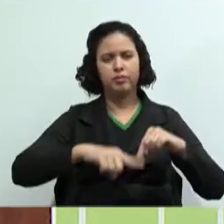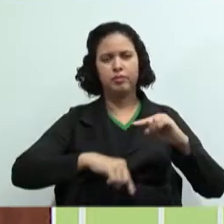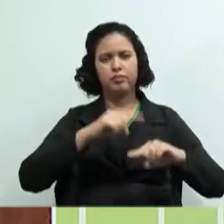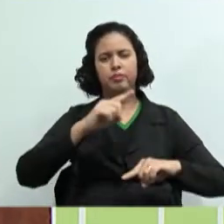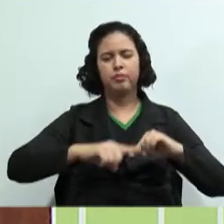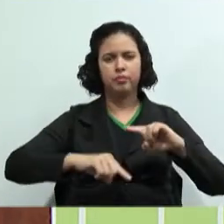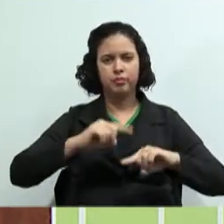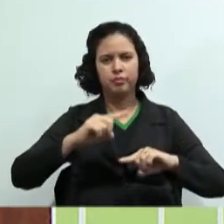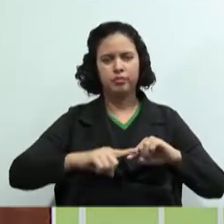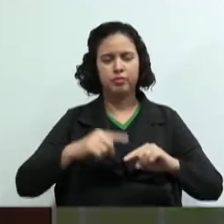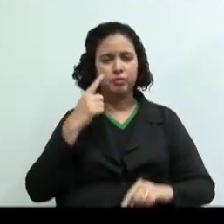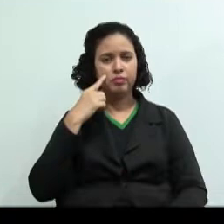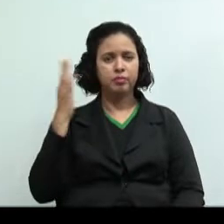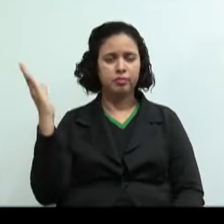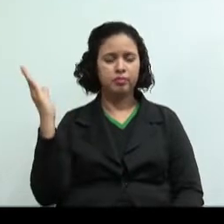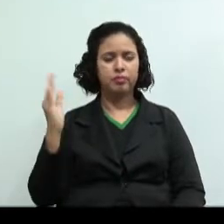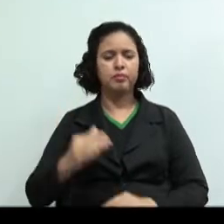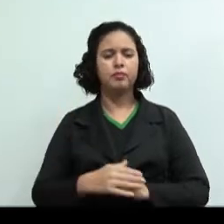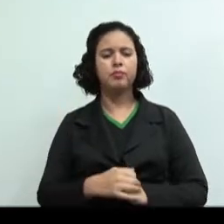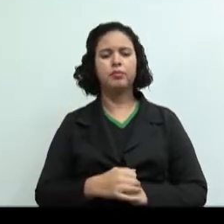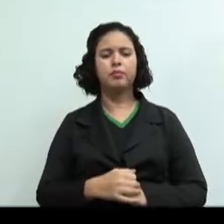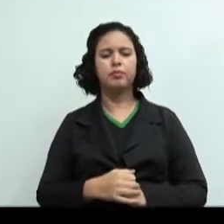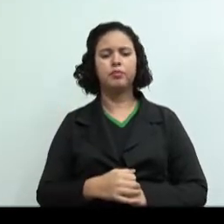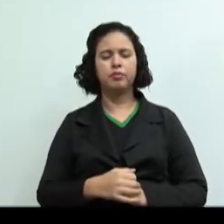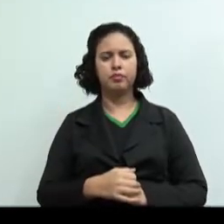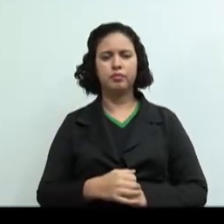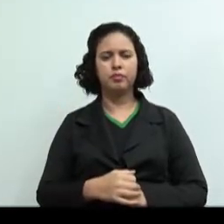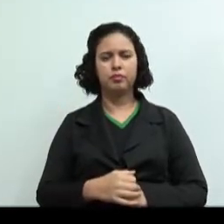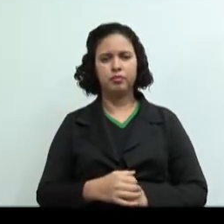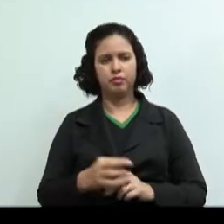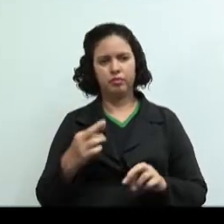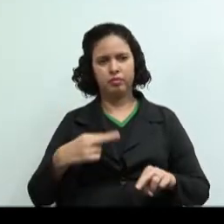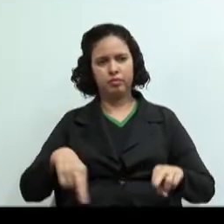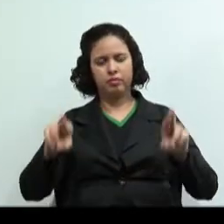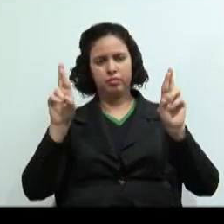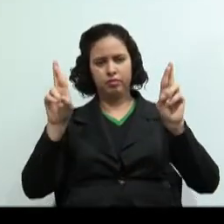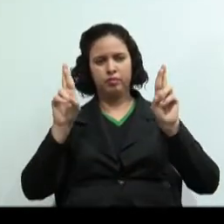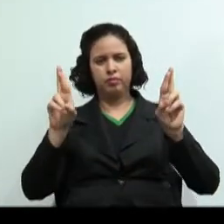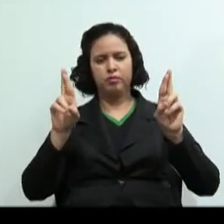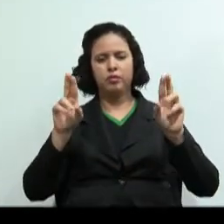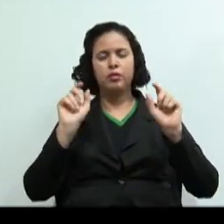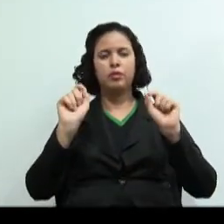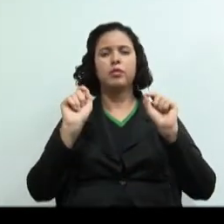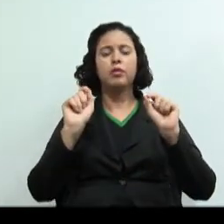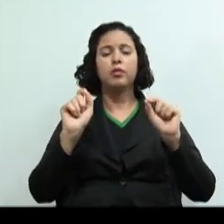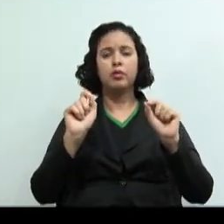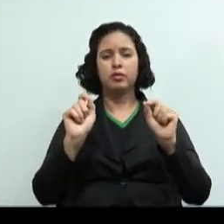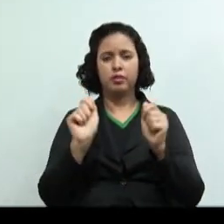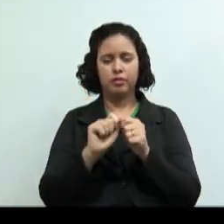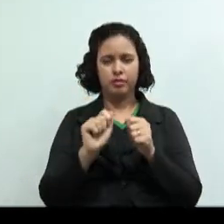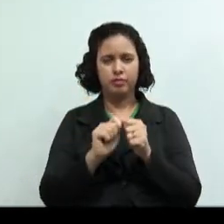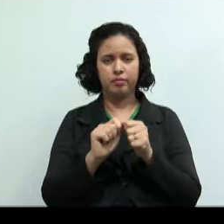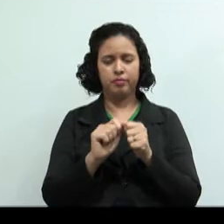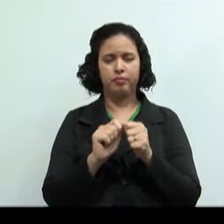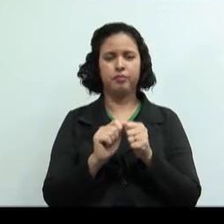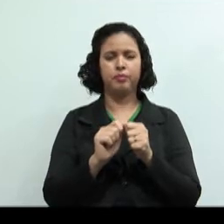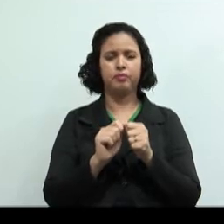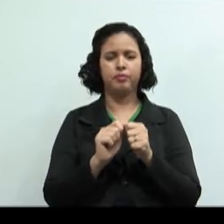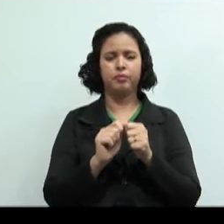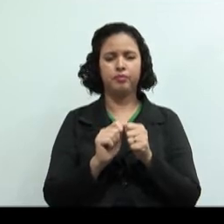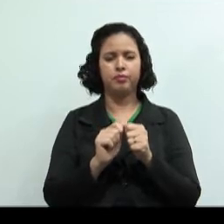Continuando nos slides. Tomada de decisões. O que envolve produção, o que,